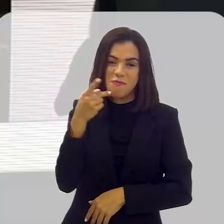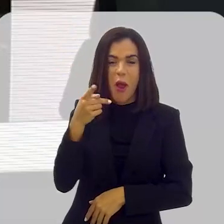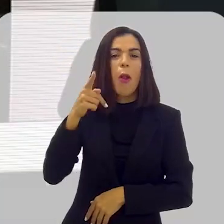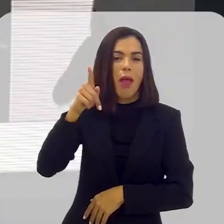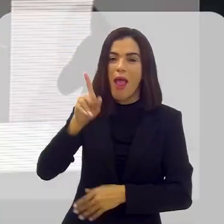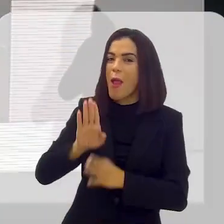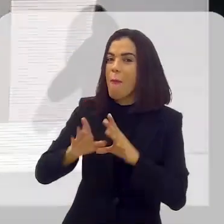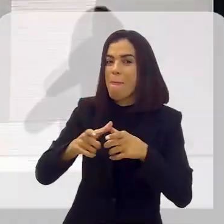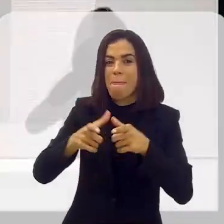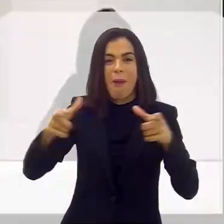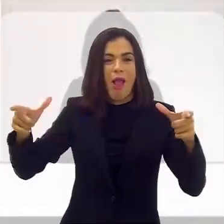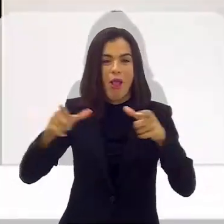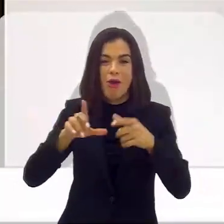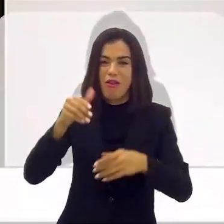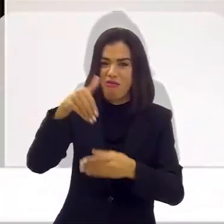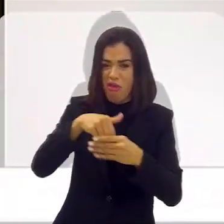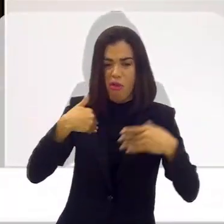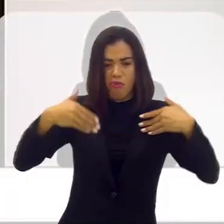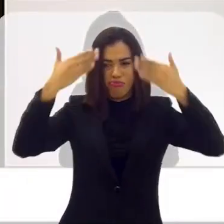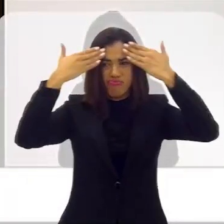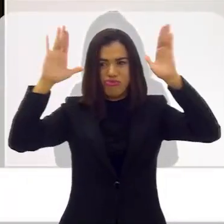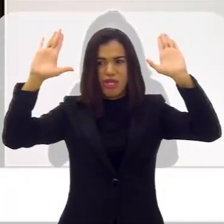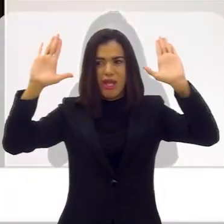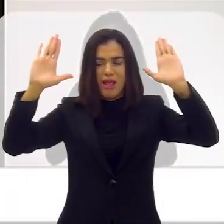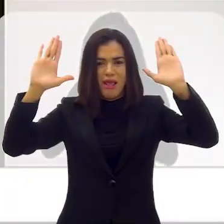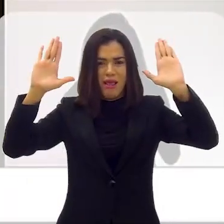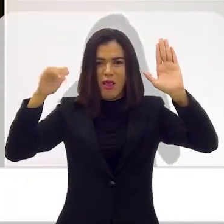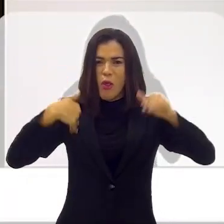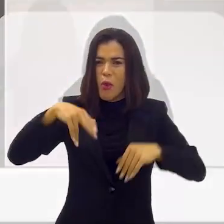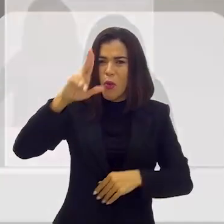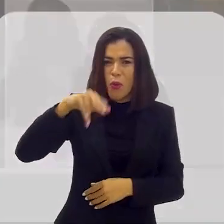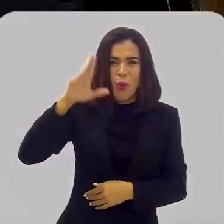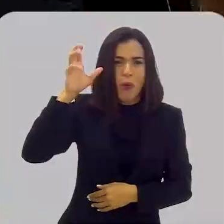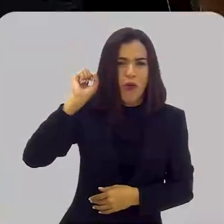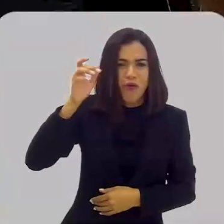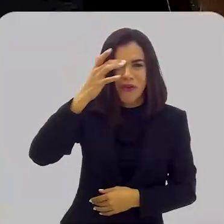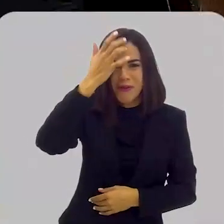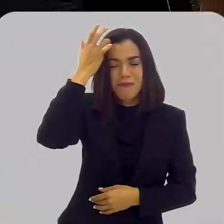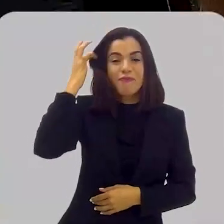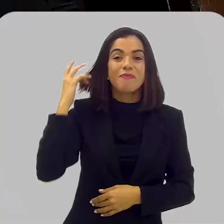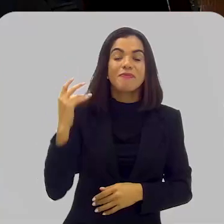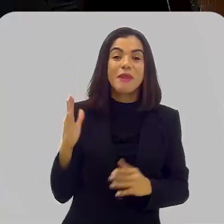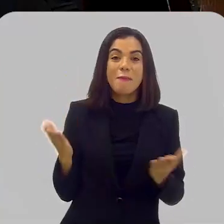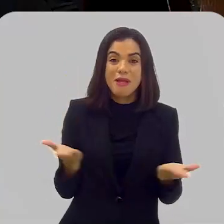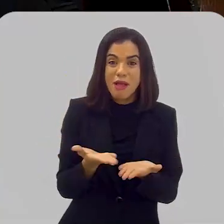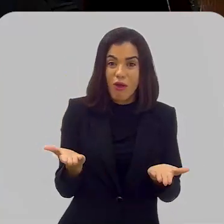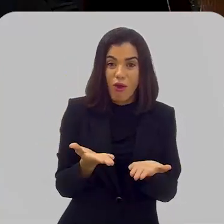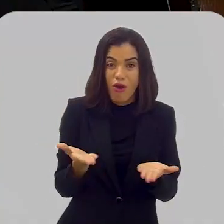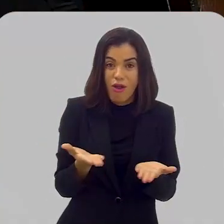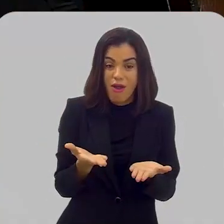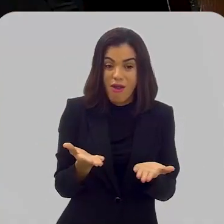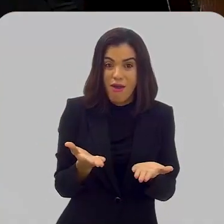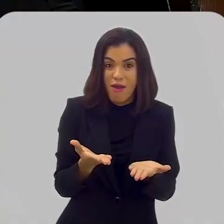é candidato da maioria. Eu não sei disso não, nunca ouvi. Mas, desde já,